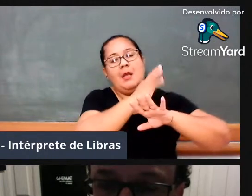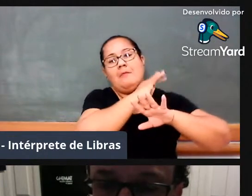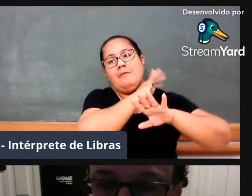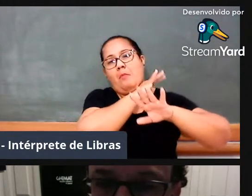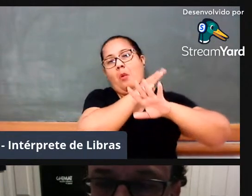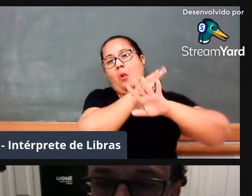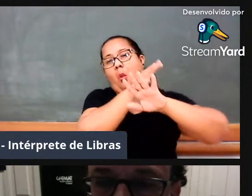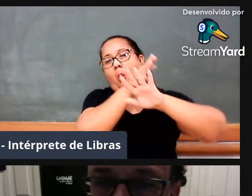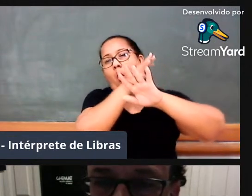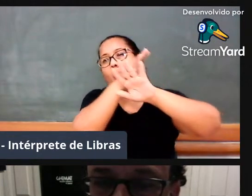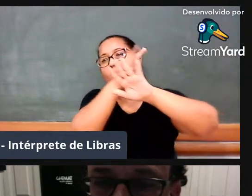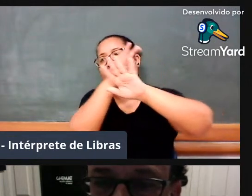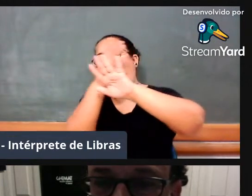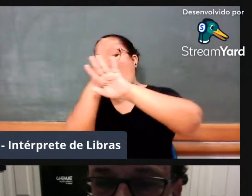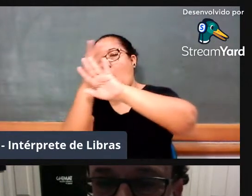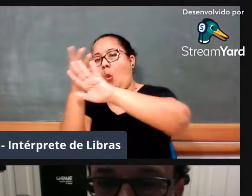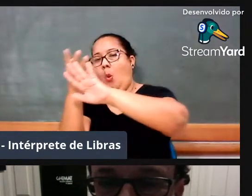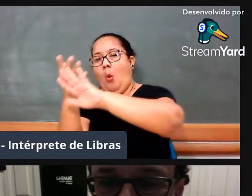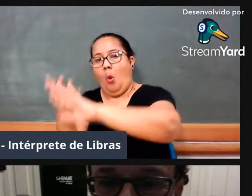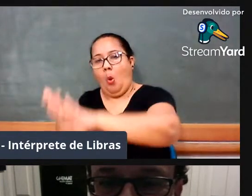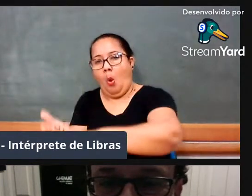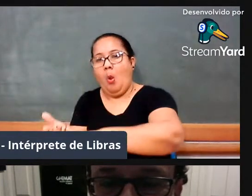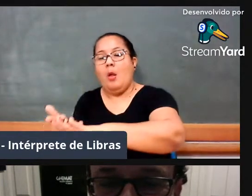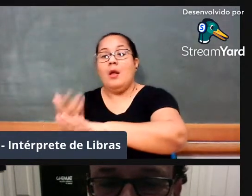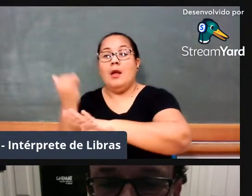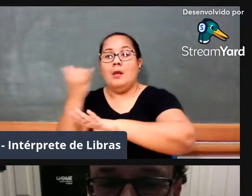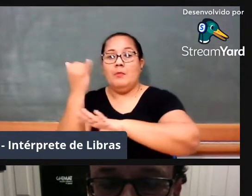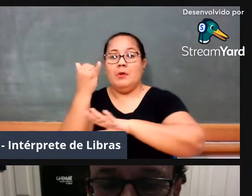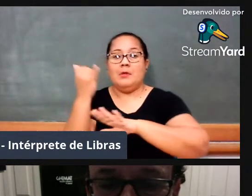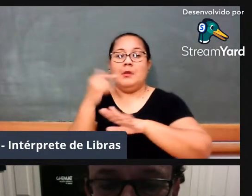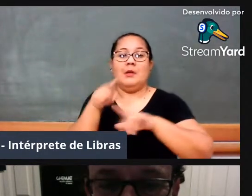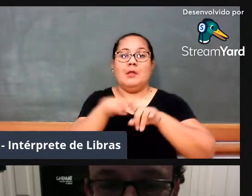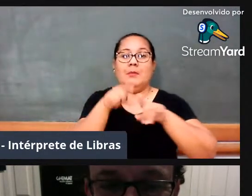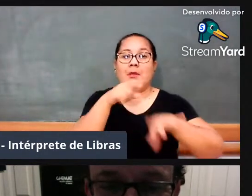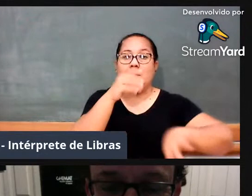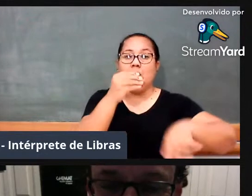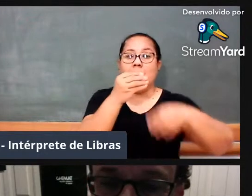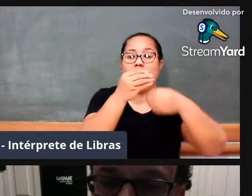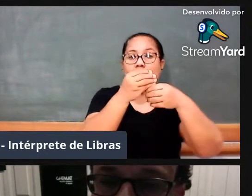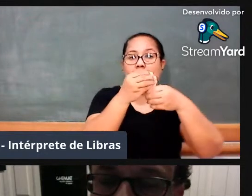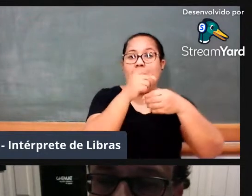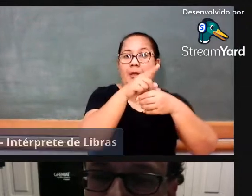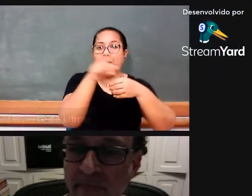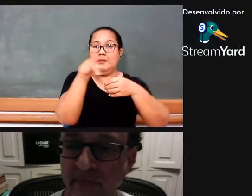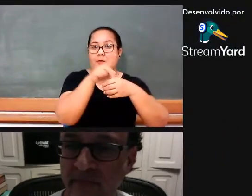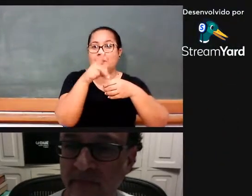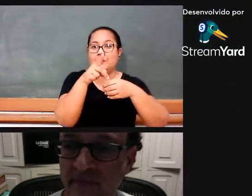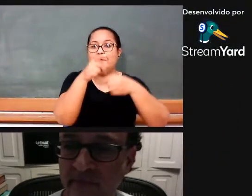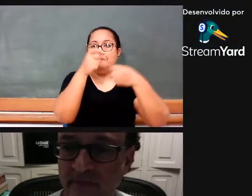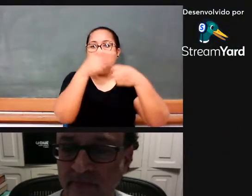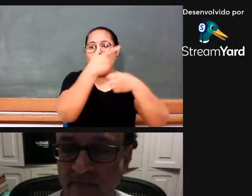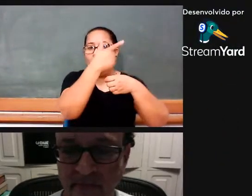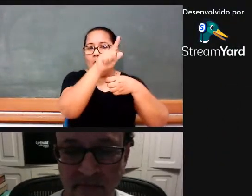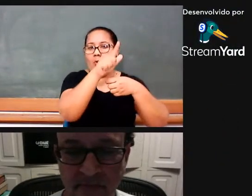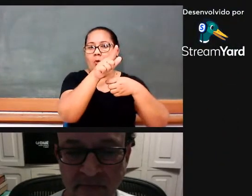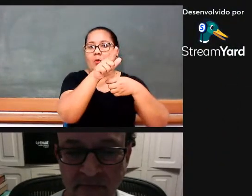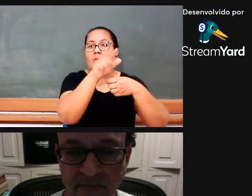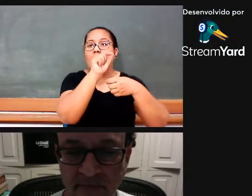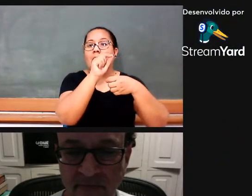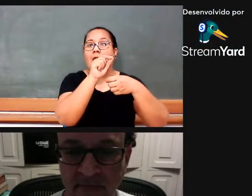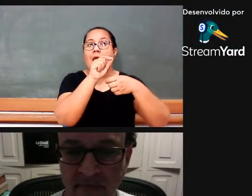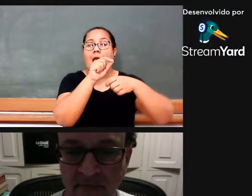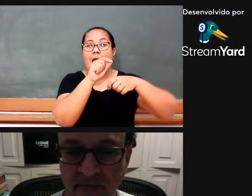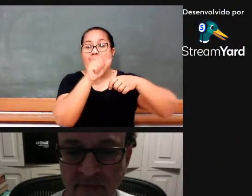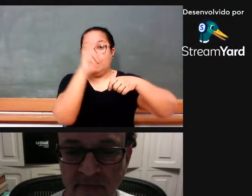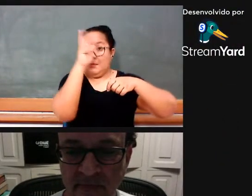disse o professor Giovanni, corroborando com a fala do professor doutor Wagner Rodrigues Valente, um histórico da